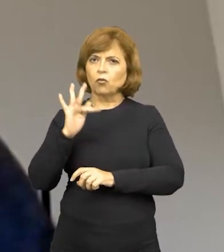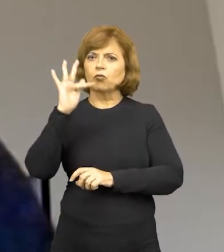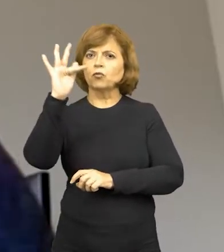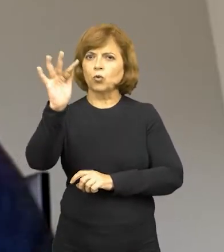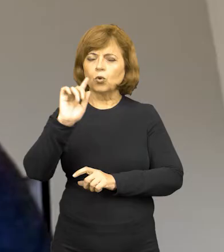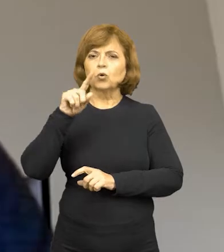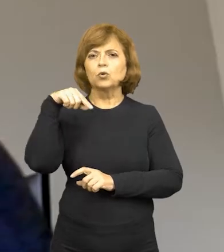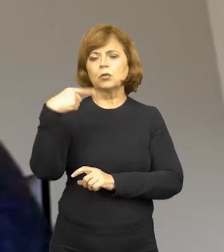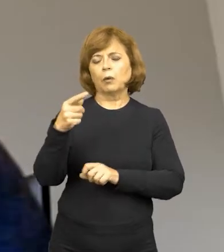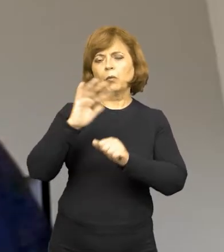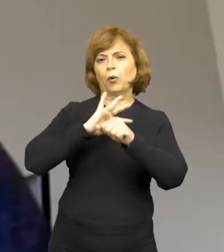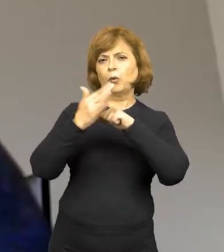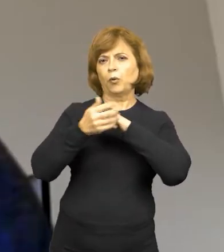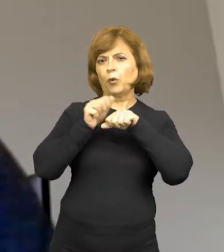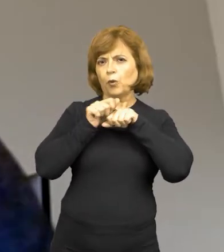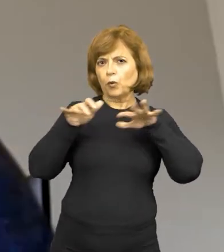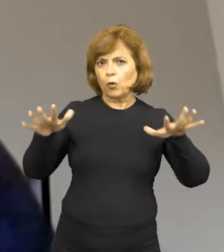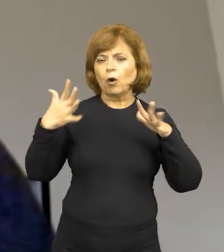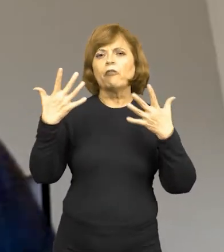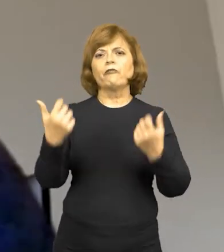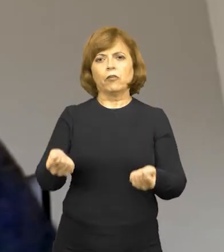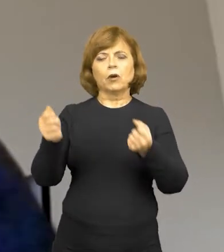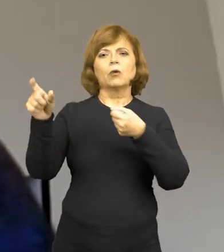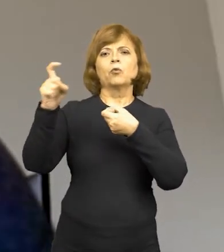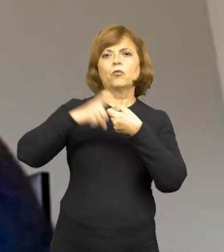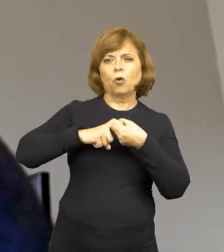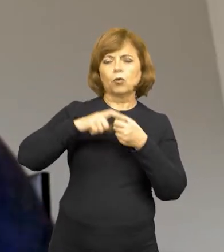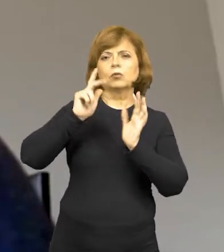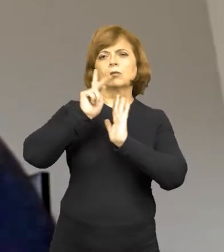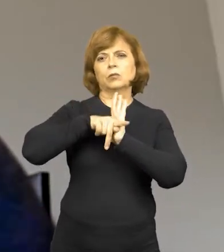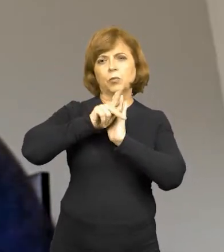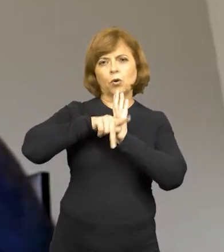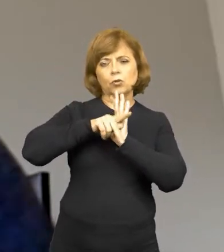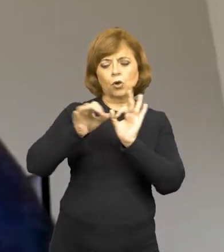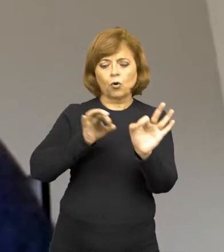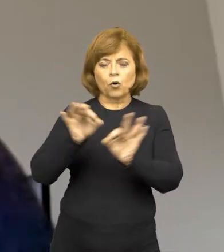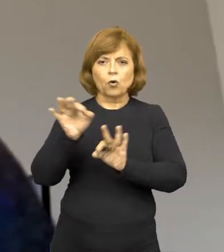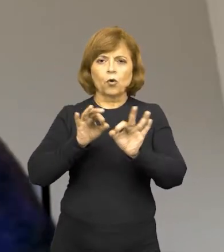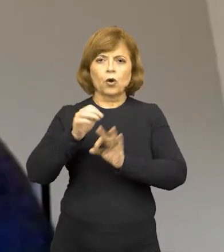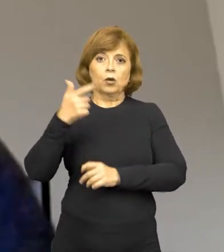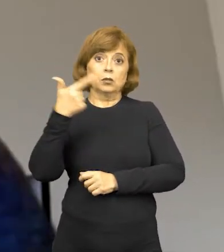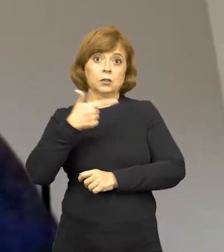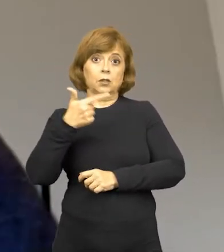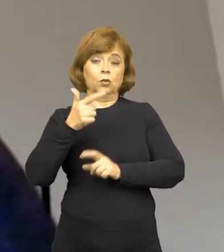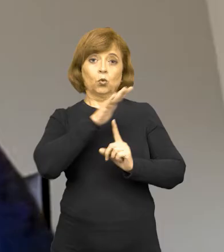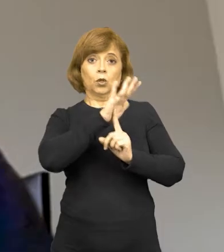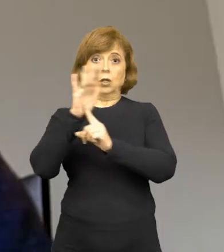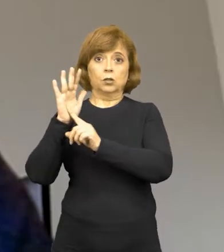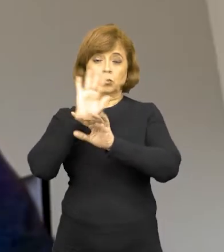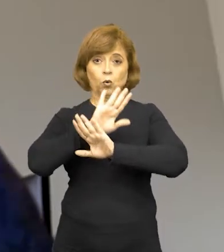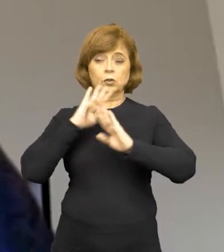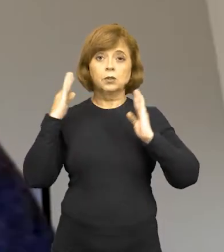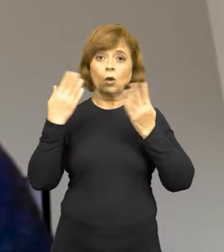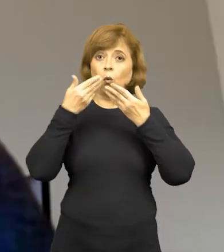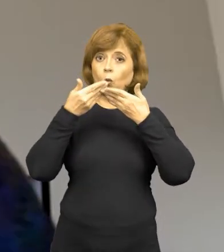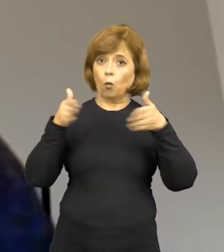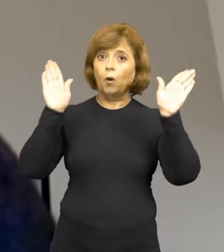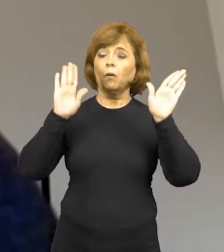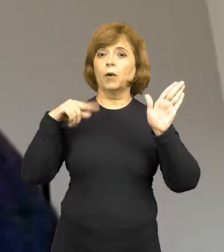atropelo da pandemia, vamos retomar o plano de fazer a segunda exposição. A primeira já foi